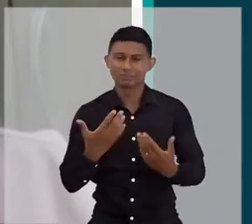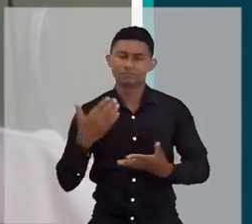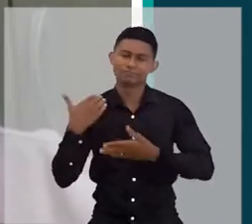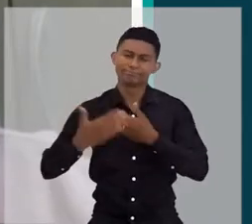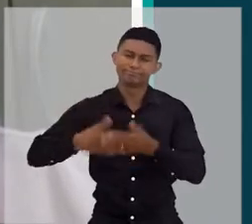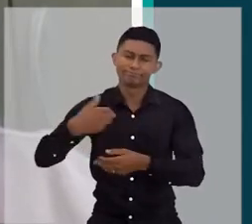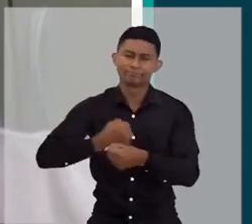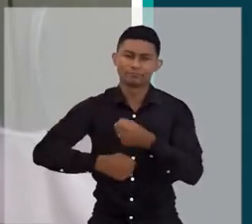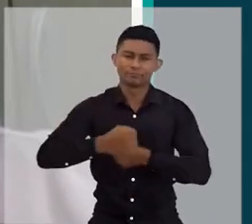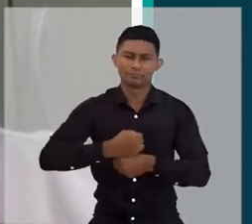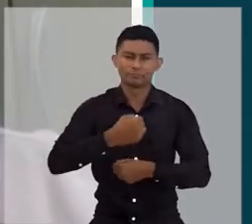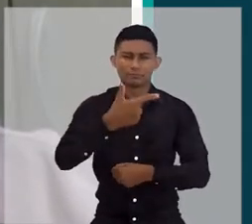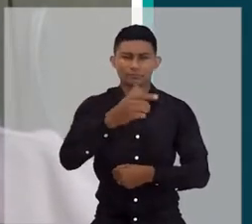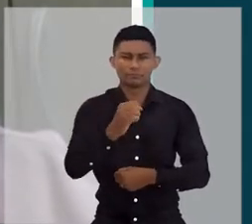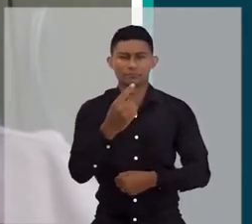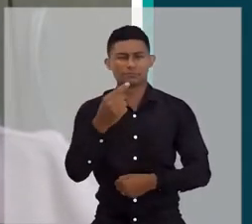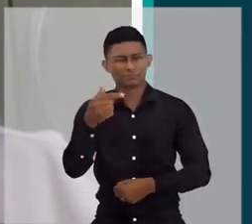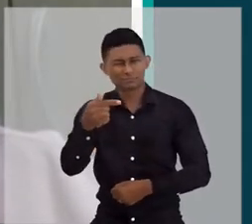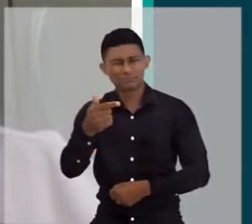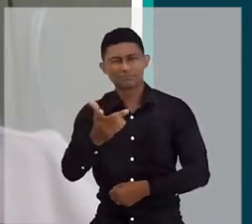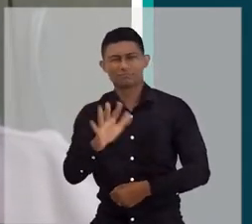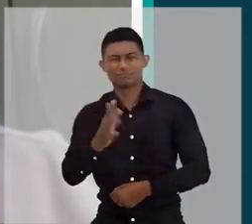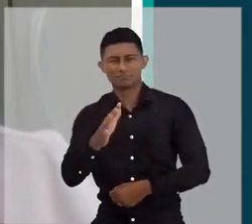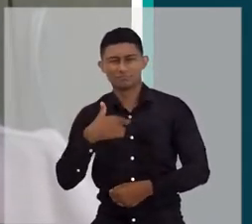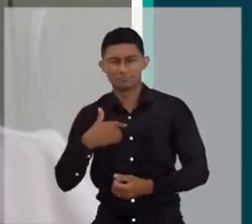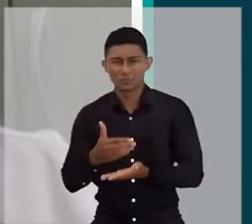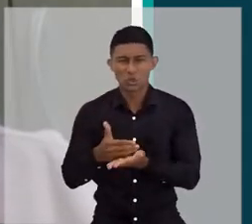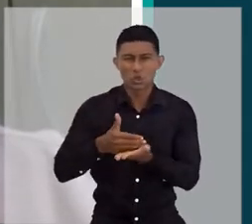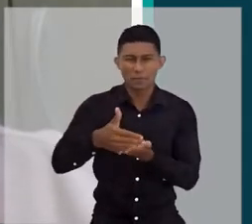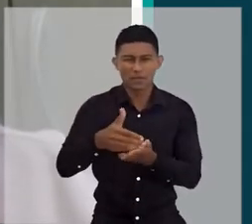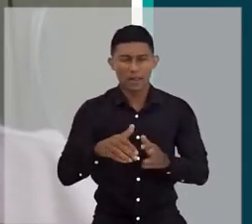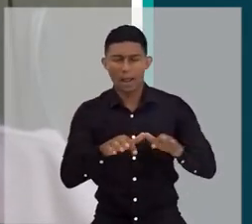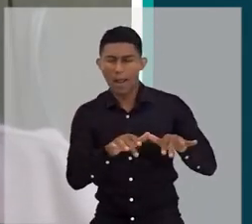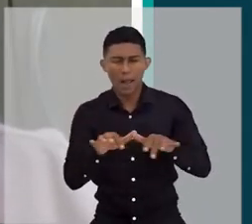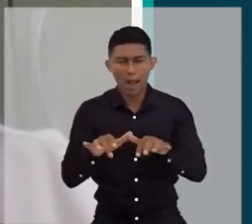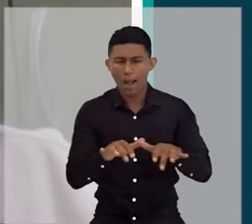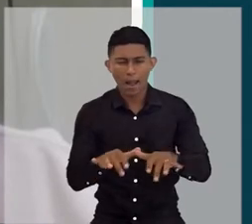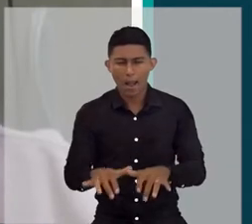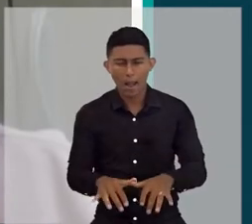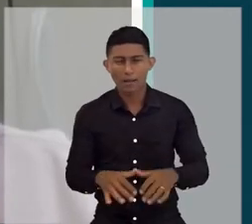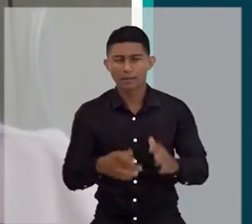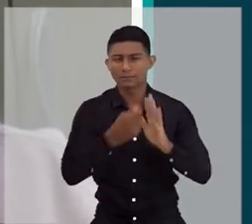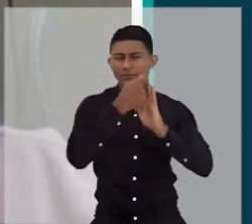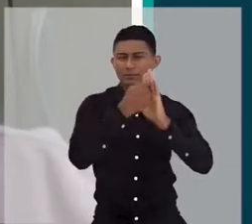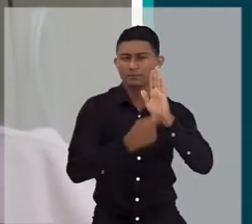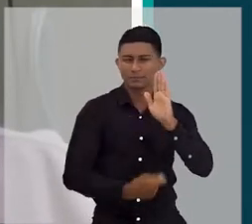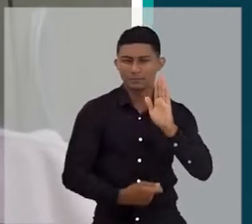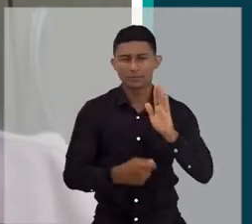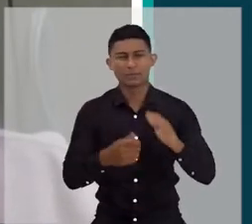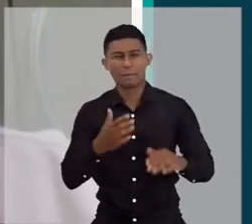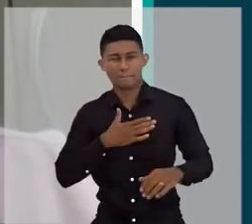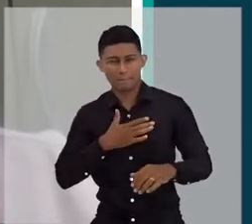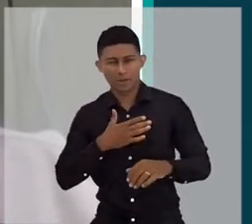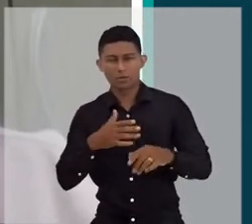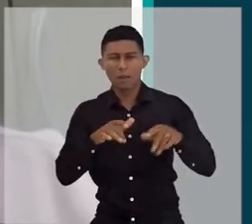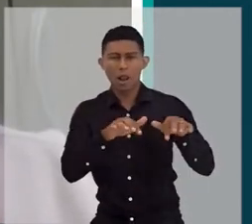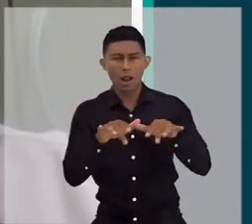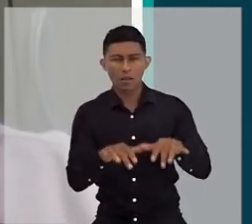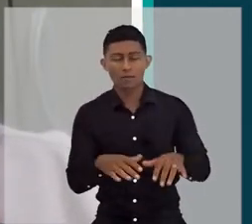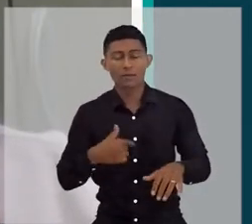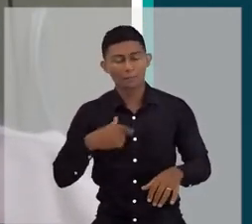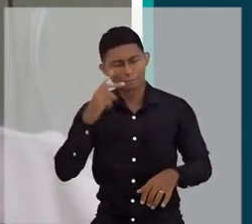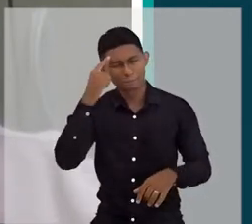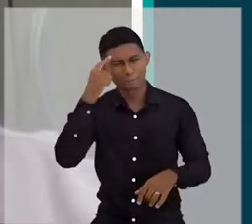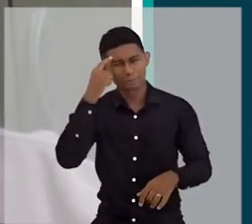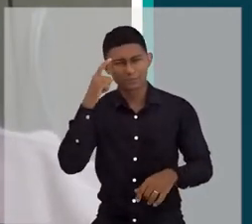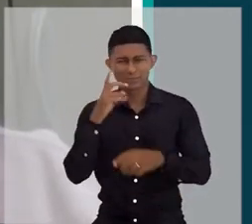mas eu só passo a criar conteúdo em 2016, pro 2017, por aí, com blog, escrevendo coisas e tudo. E eu até tinha uma